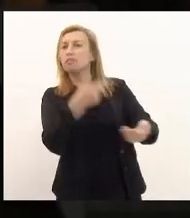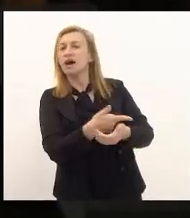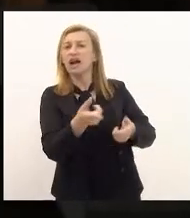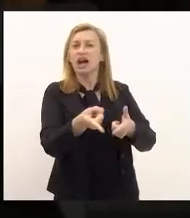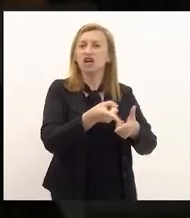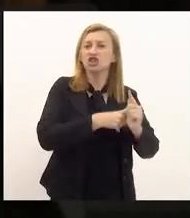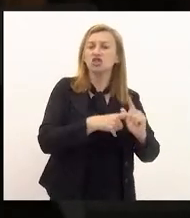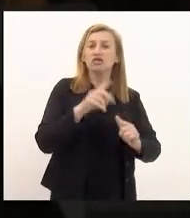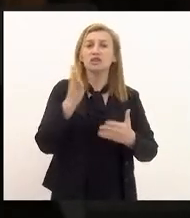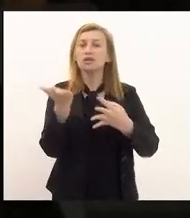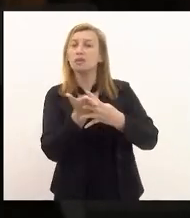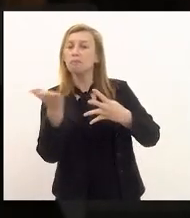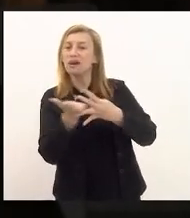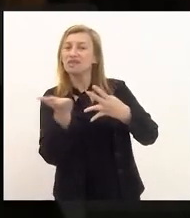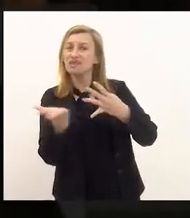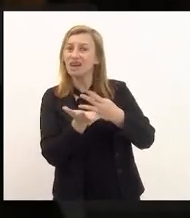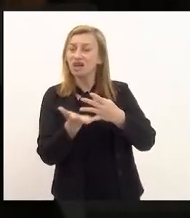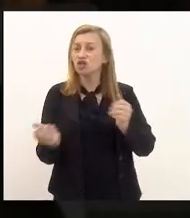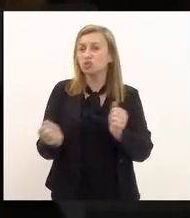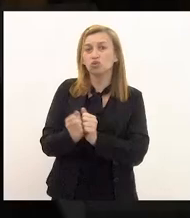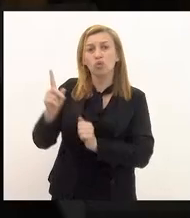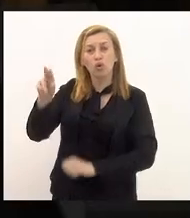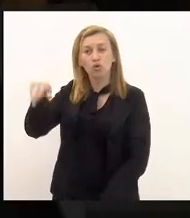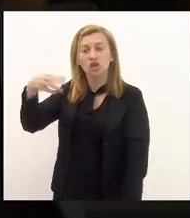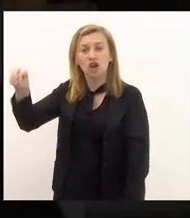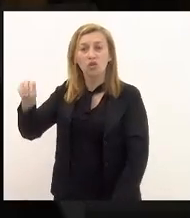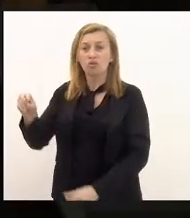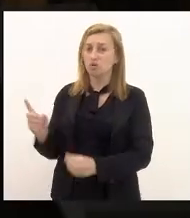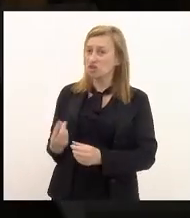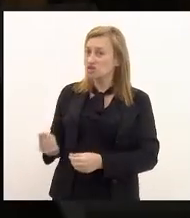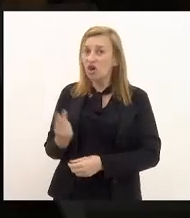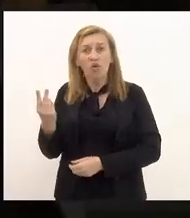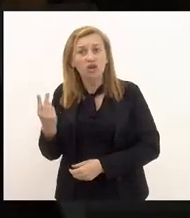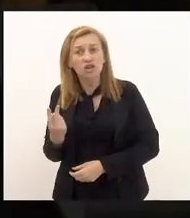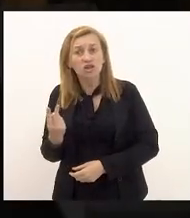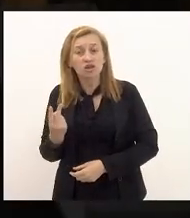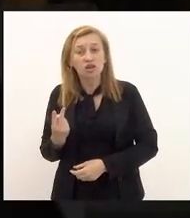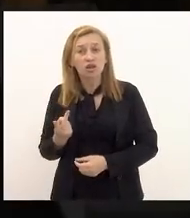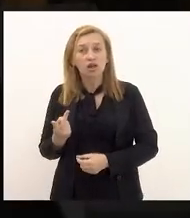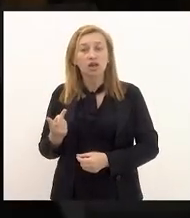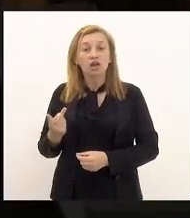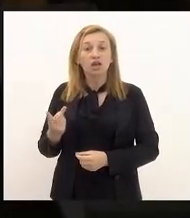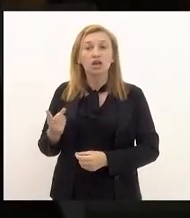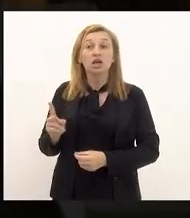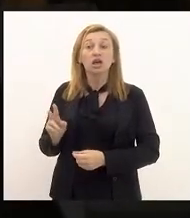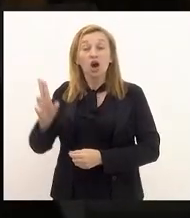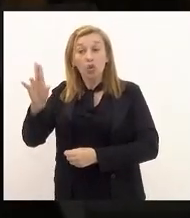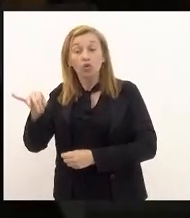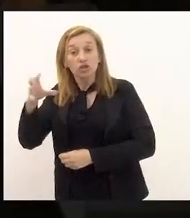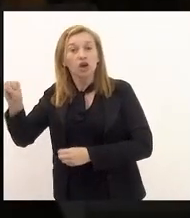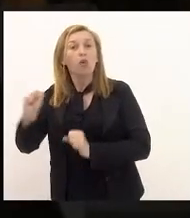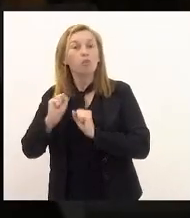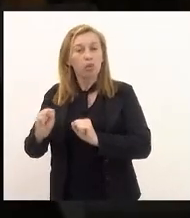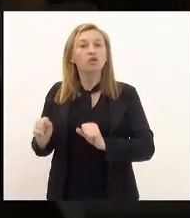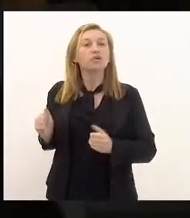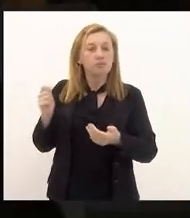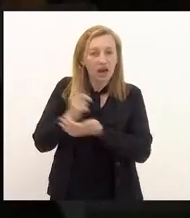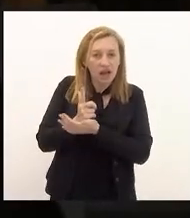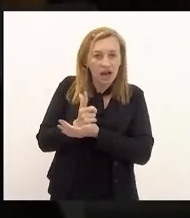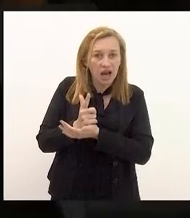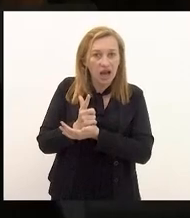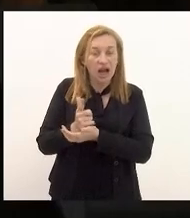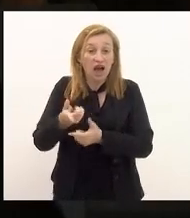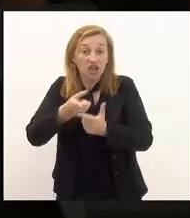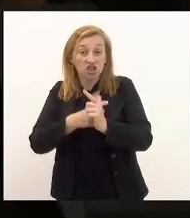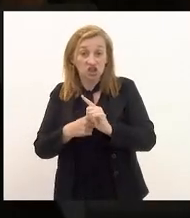dívida com a União Parcela com esses com esses valores com esses valores que a União pode assumir como a parcela da